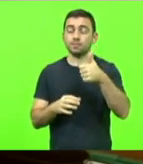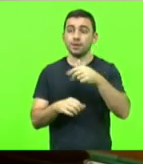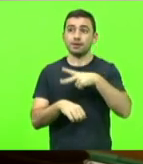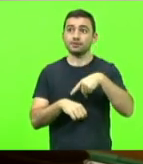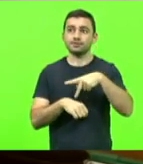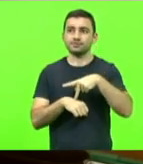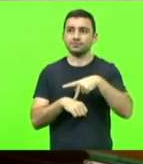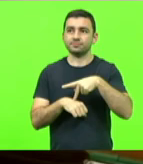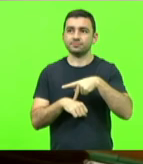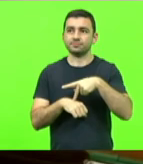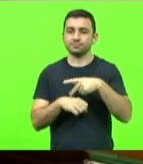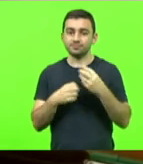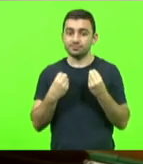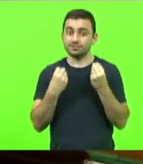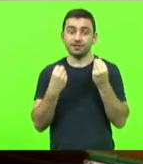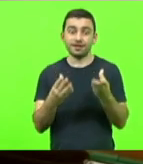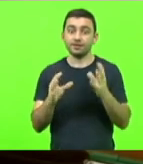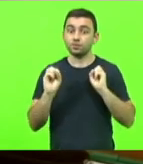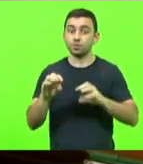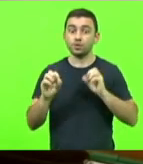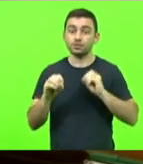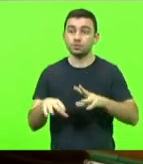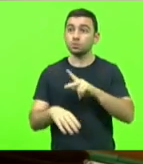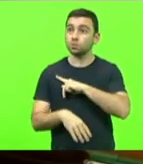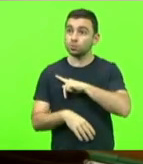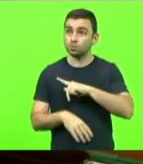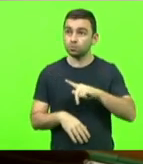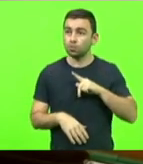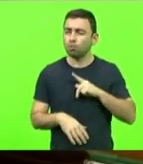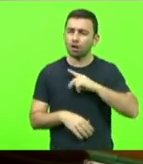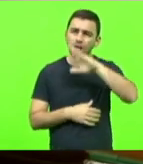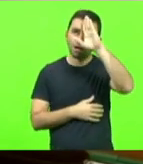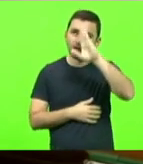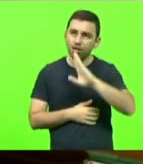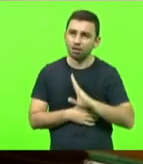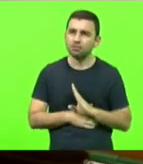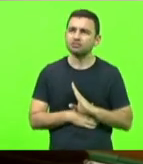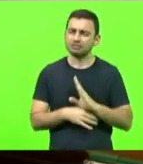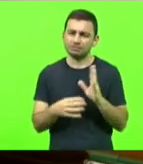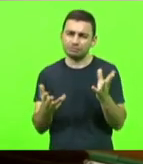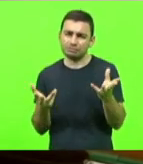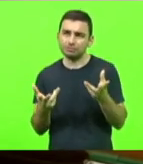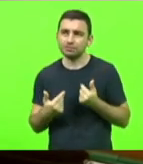oferece educação pública gratuita e de qualidade